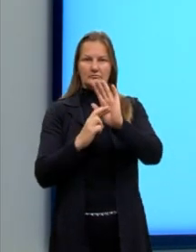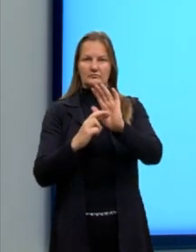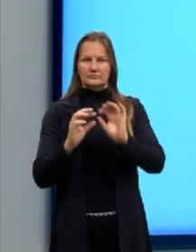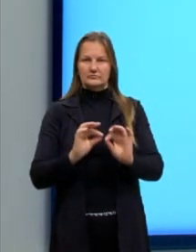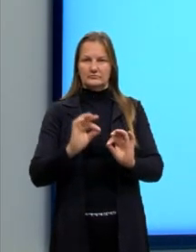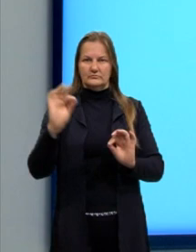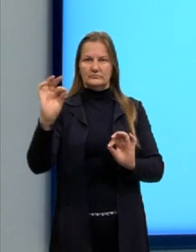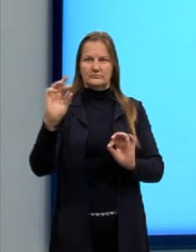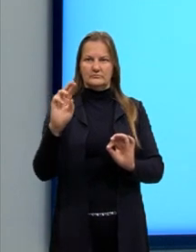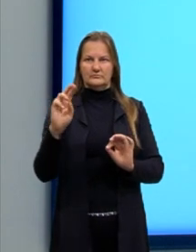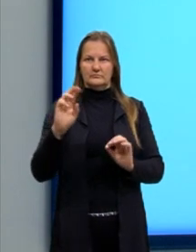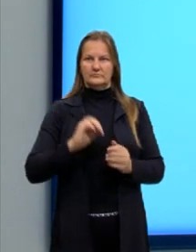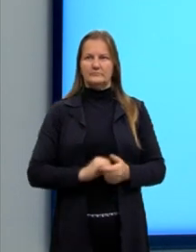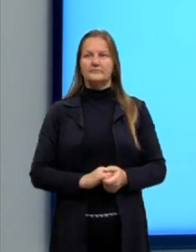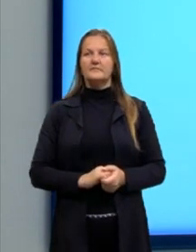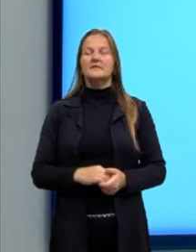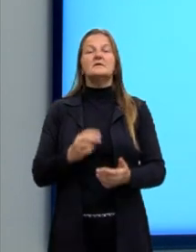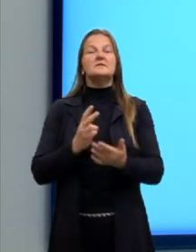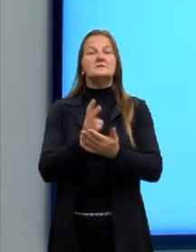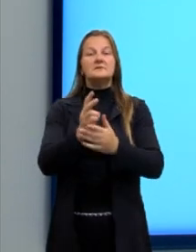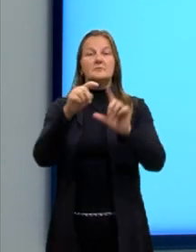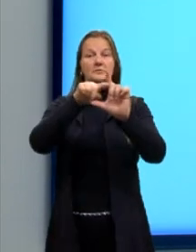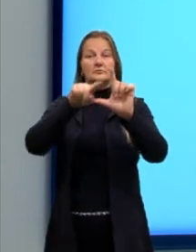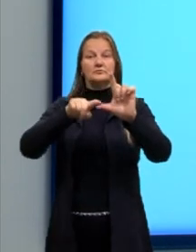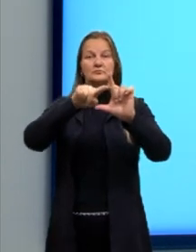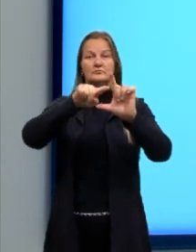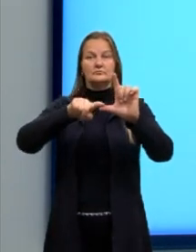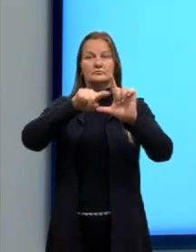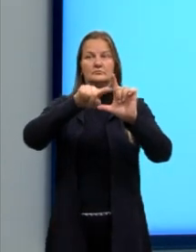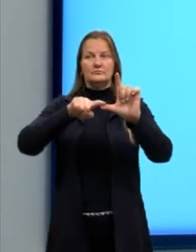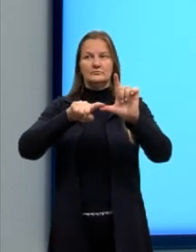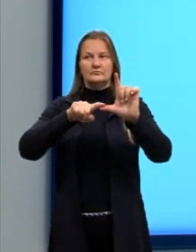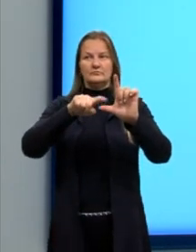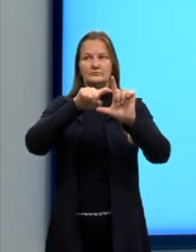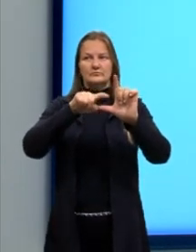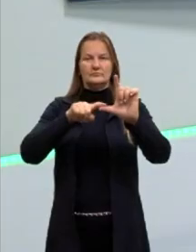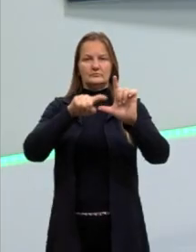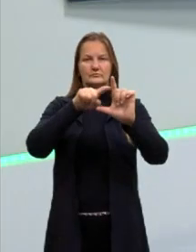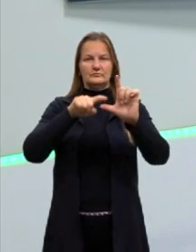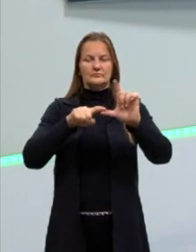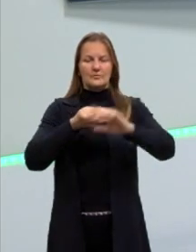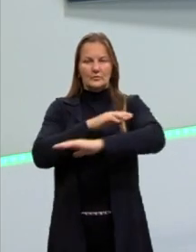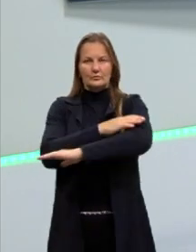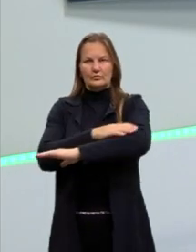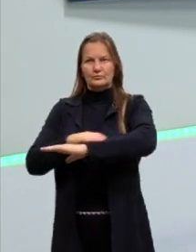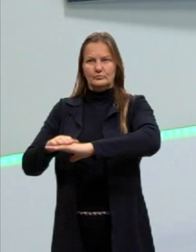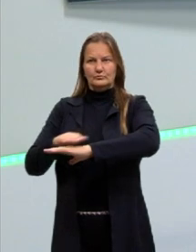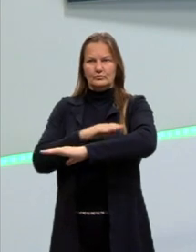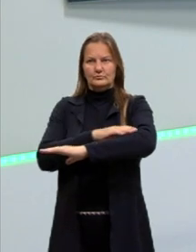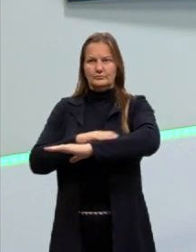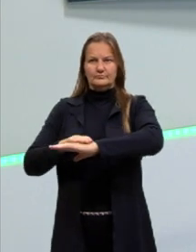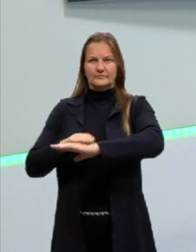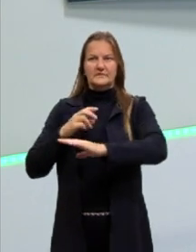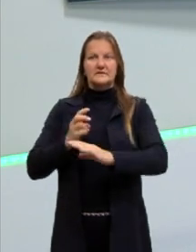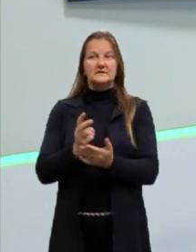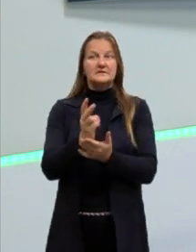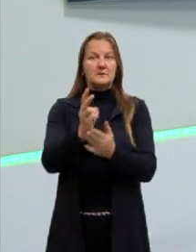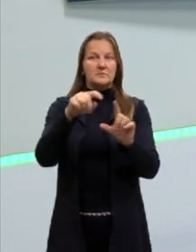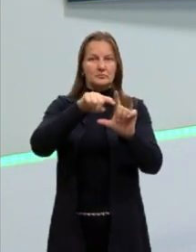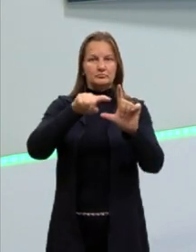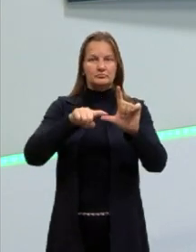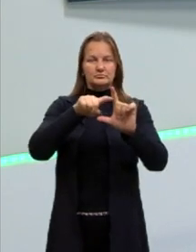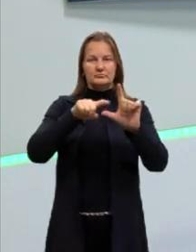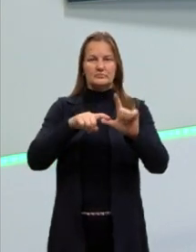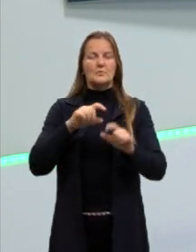reta nós vimos, Que ela sempre forma um ângulo ali com o eixo horizontal, o eixo X. Qual é a